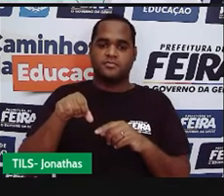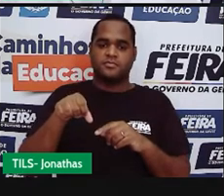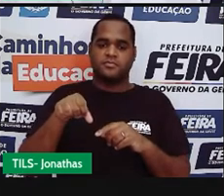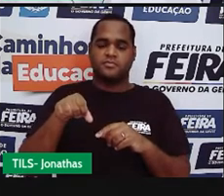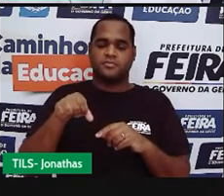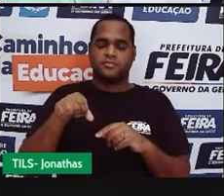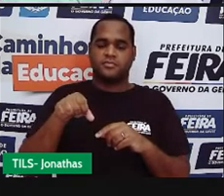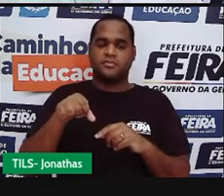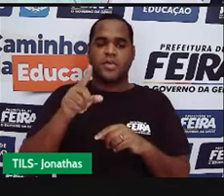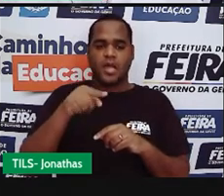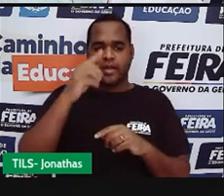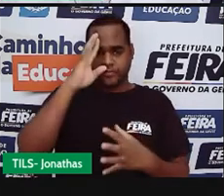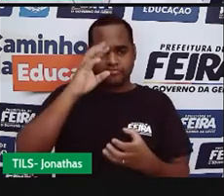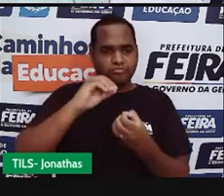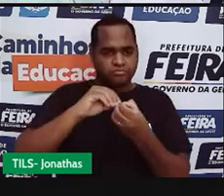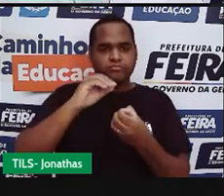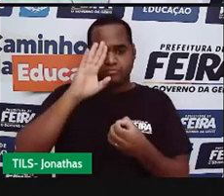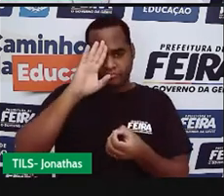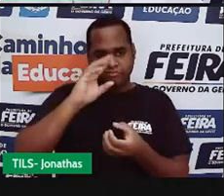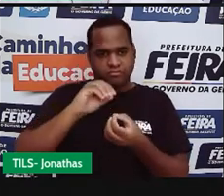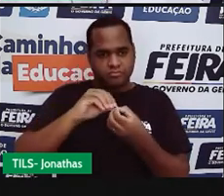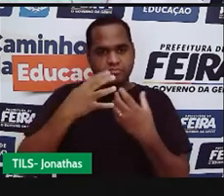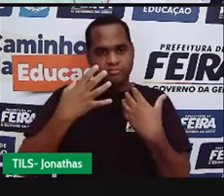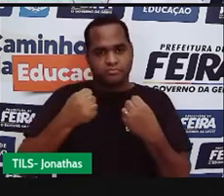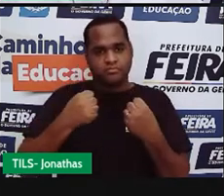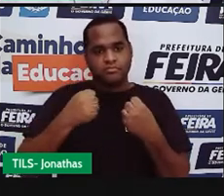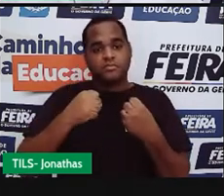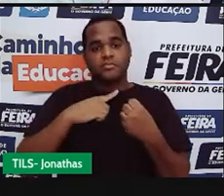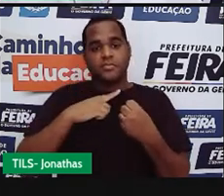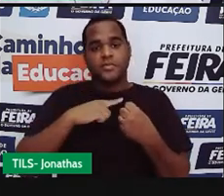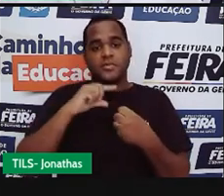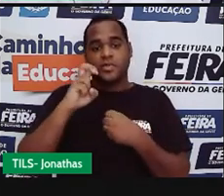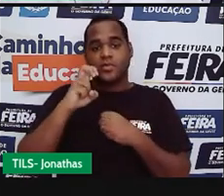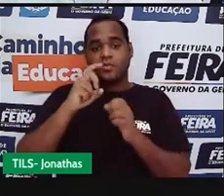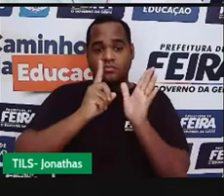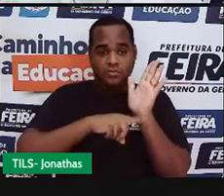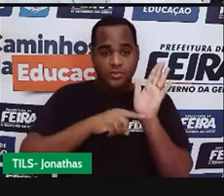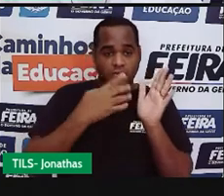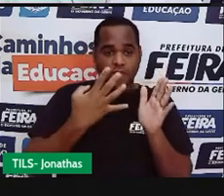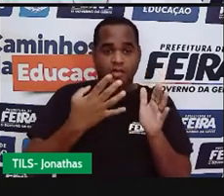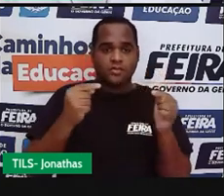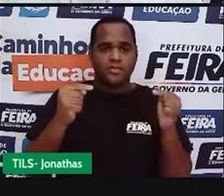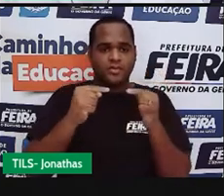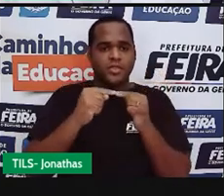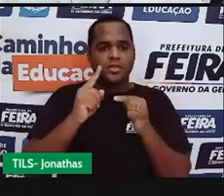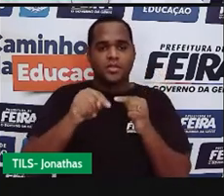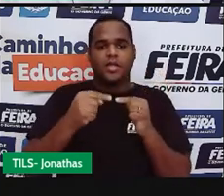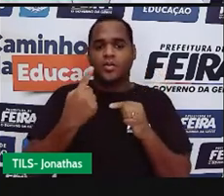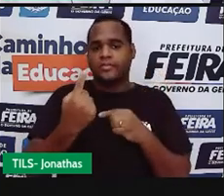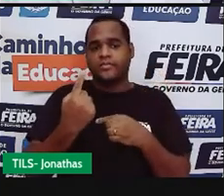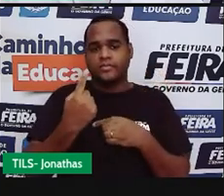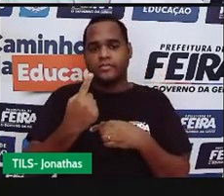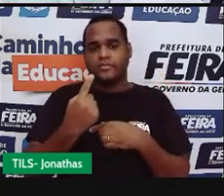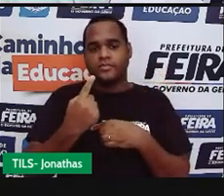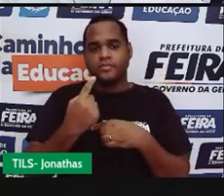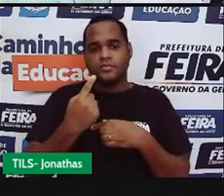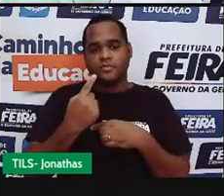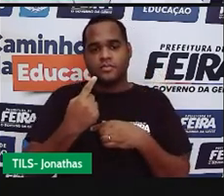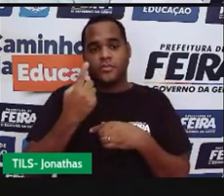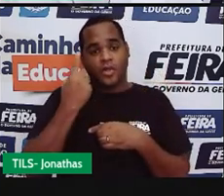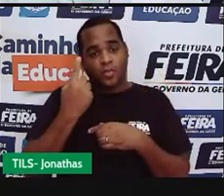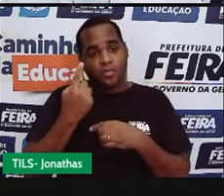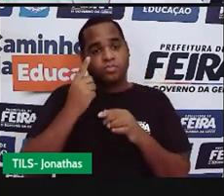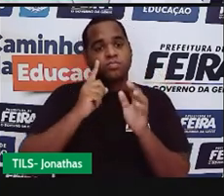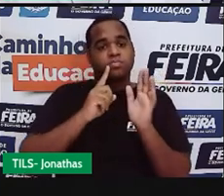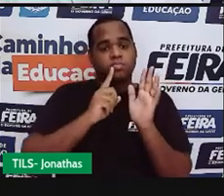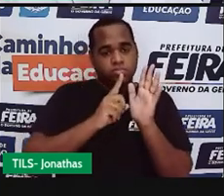Todo mundo concorda. Veja que no cinco menos quatro deu igual a um. Um é menor do